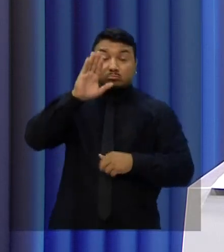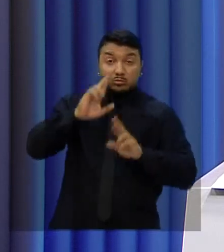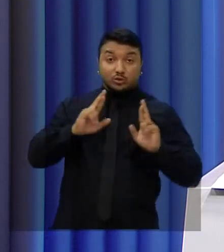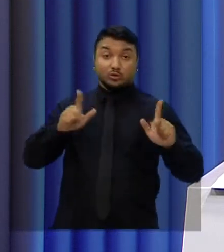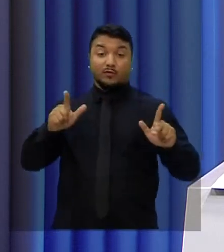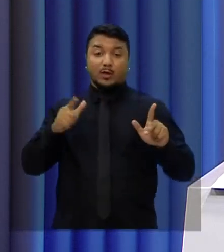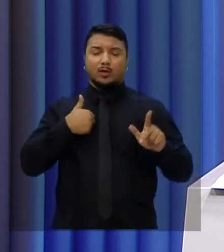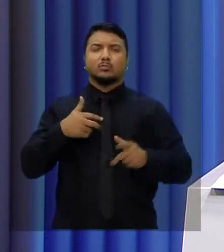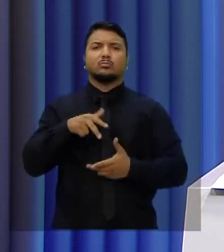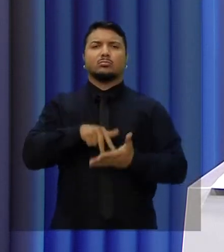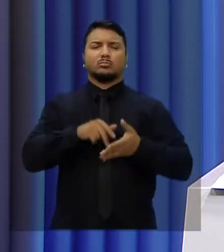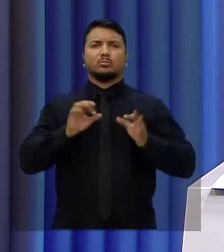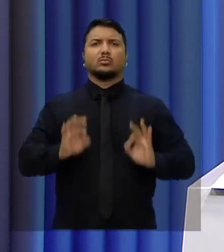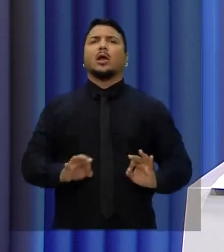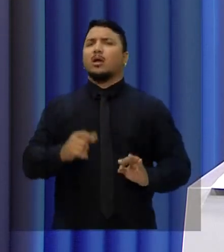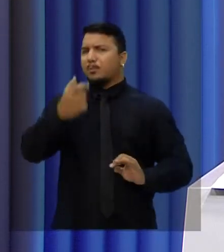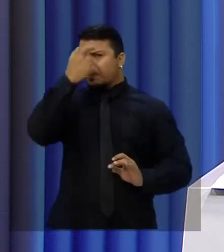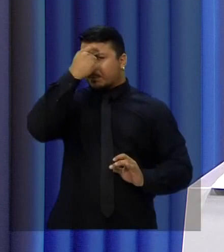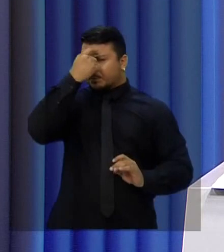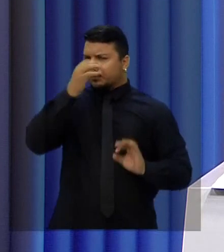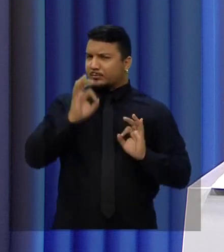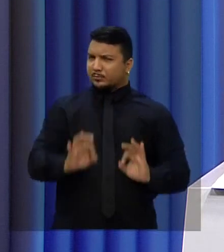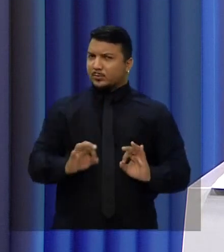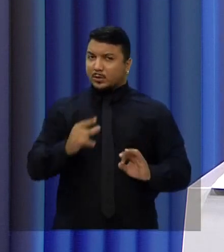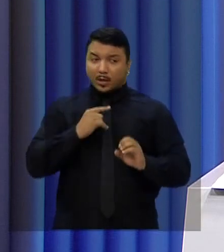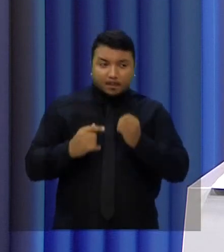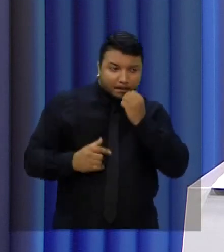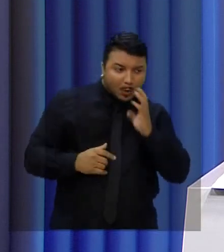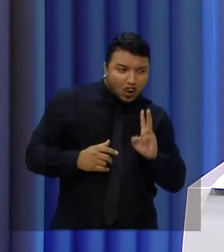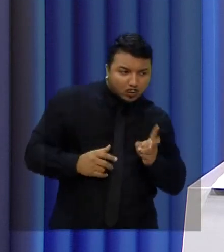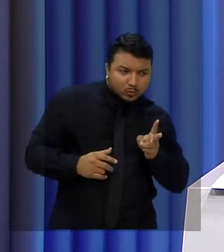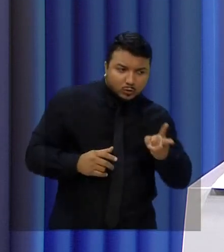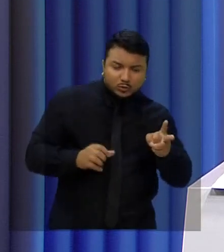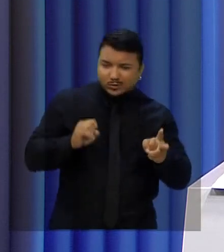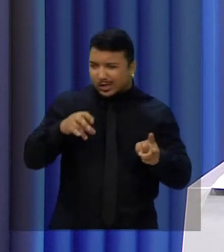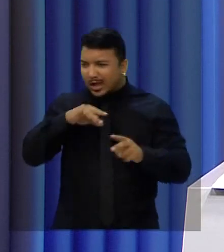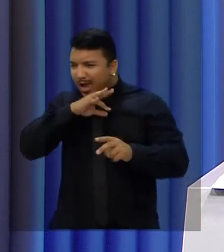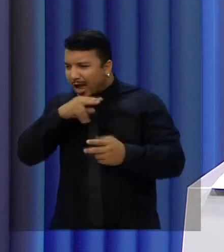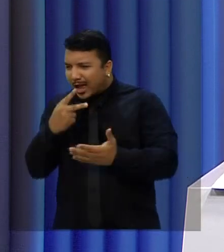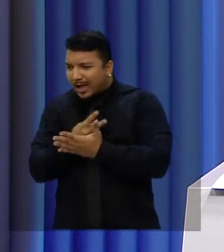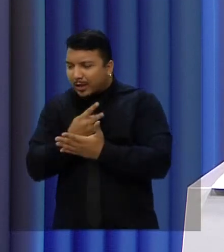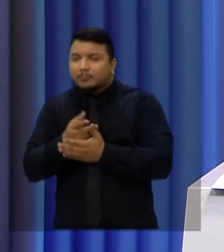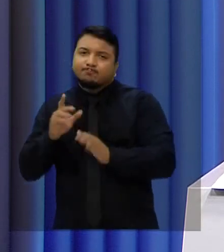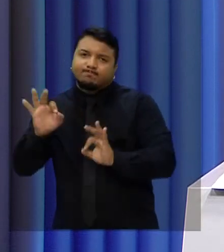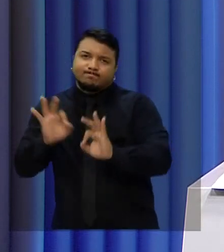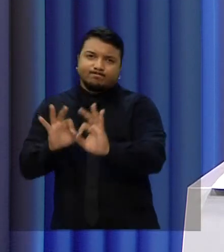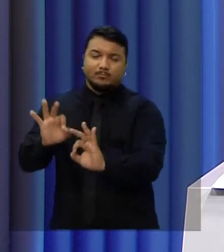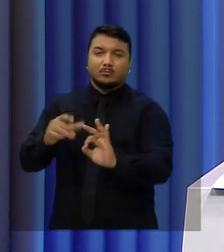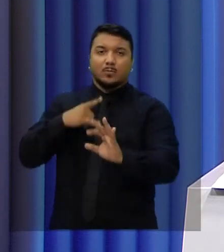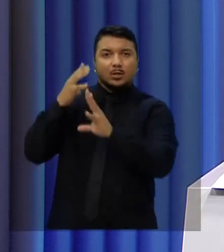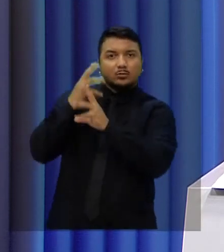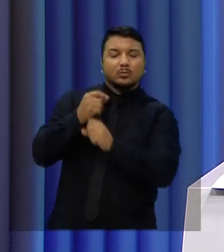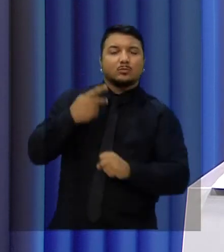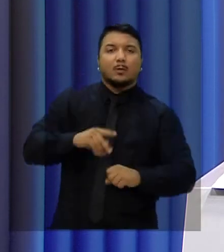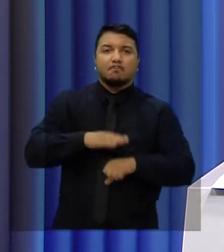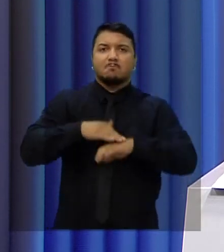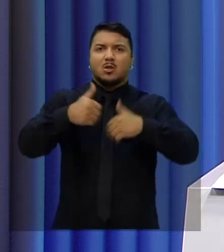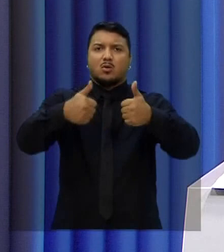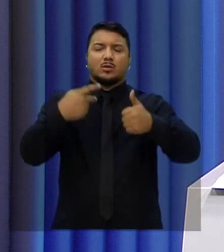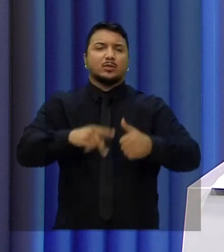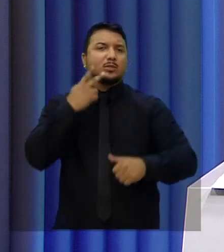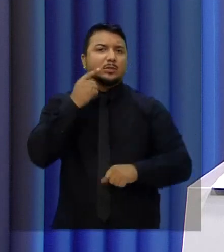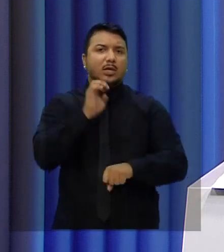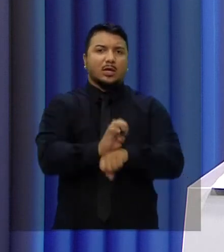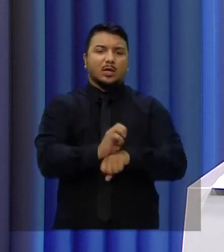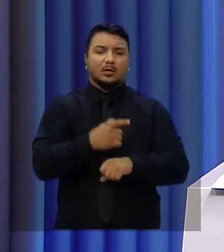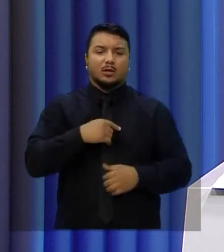daqueles que têm os pés no chão, que querem continuar e manter o que está bom, que querem corrigir o que está ruim e querem fazer história pelo Ceará. Com a minha experiência